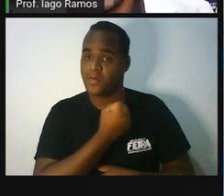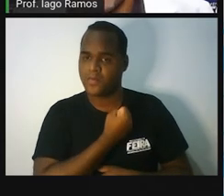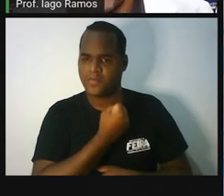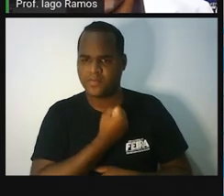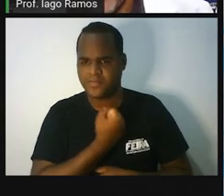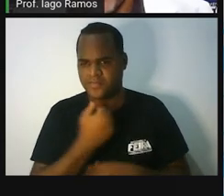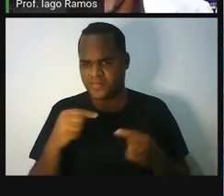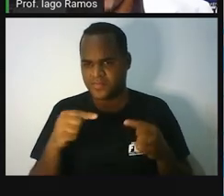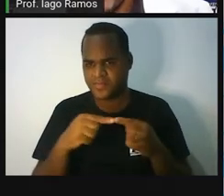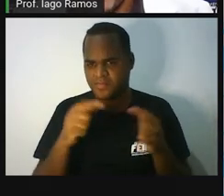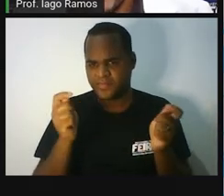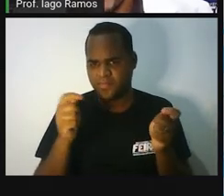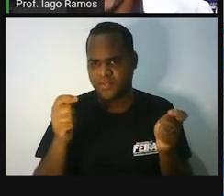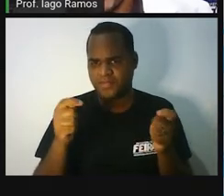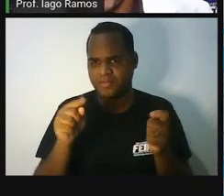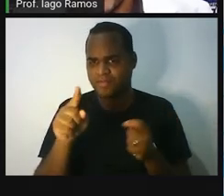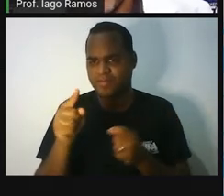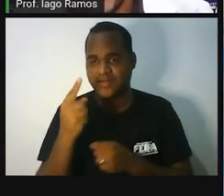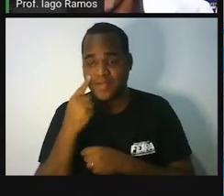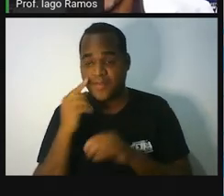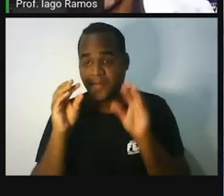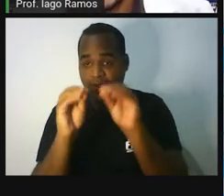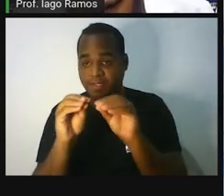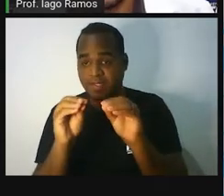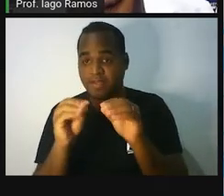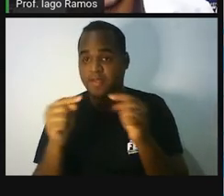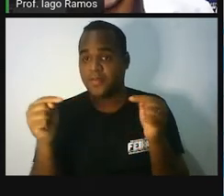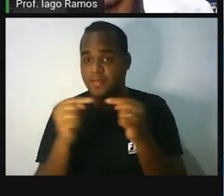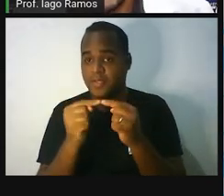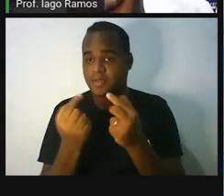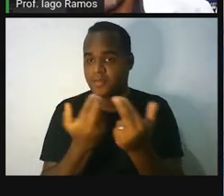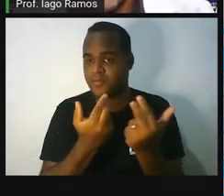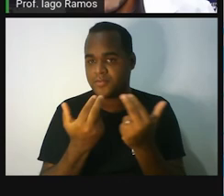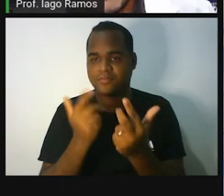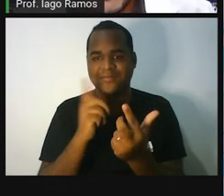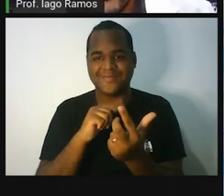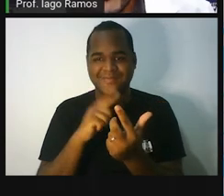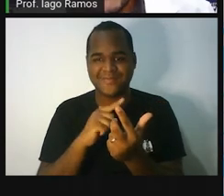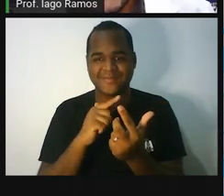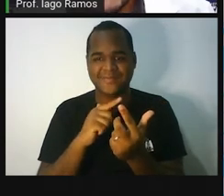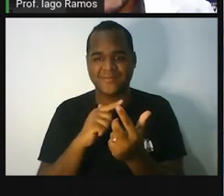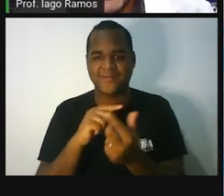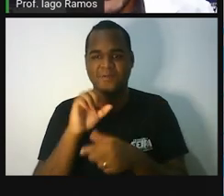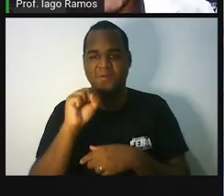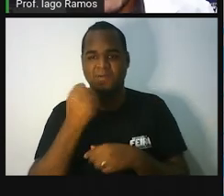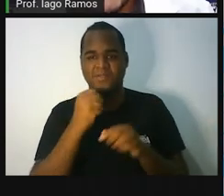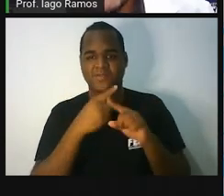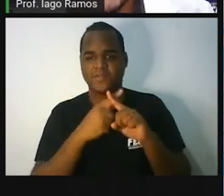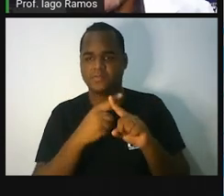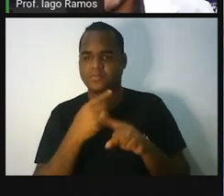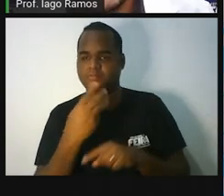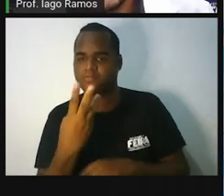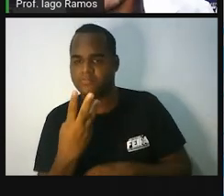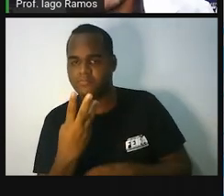número que você vai colocar aqui. E que vai ficar igual. 8 menos 3.